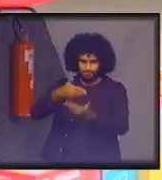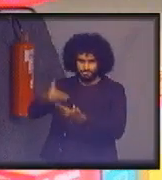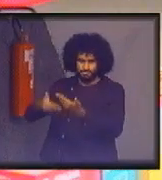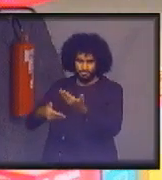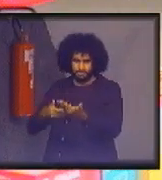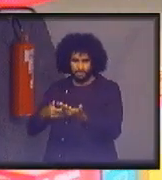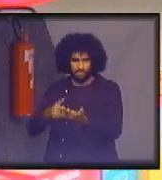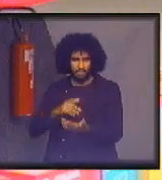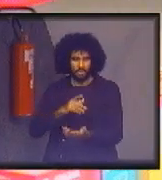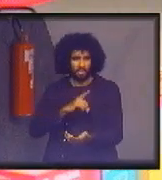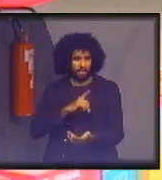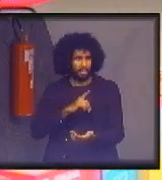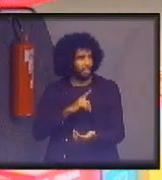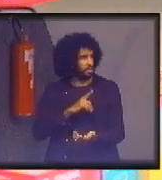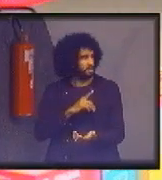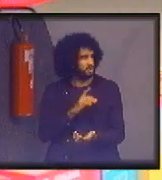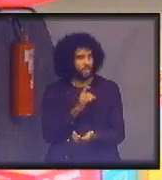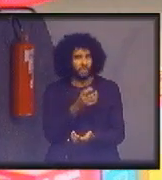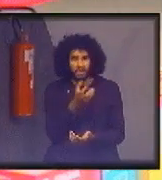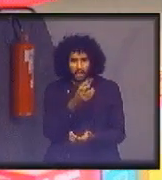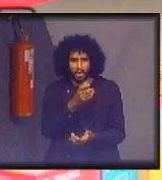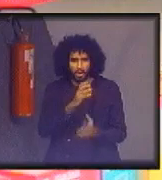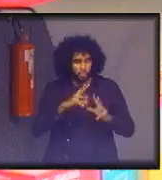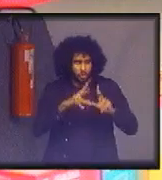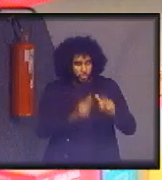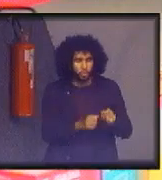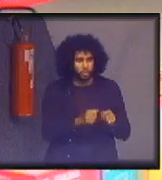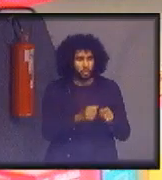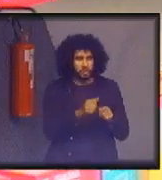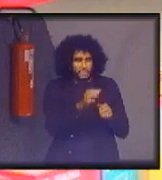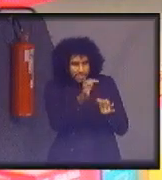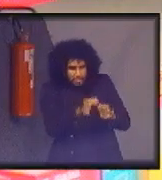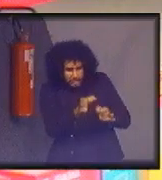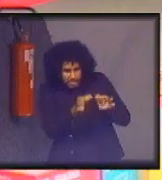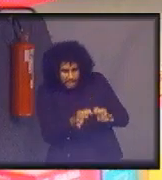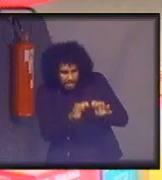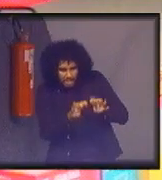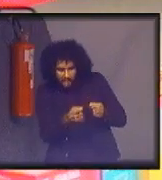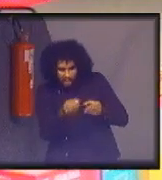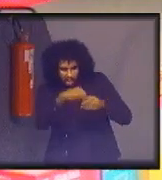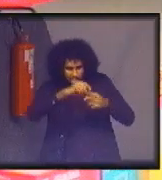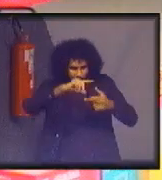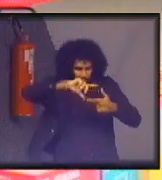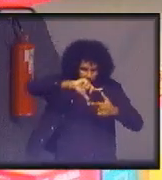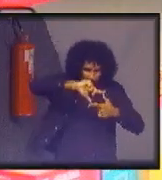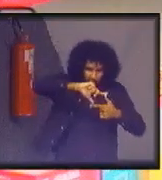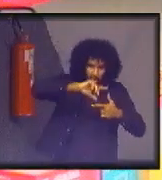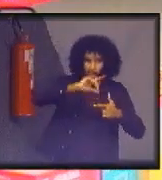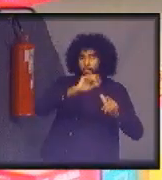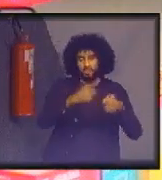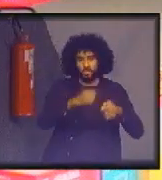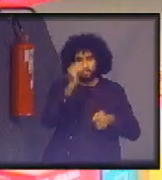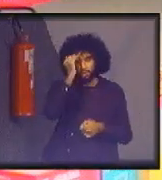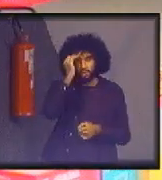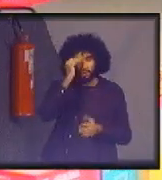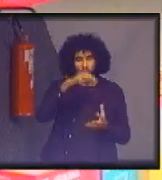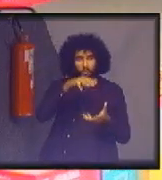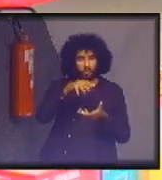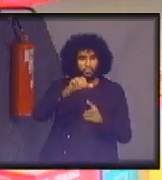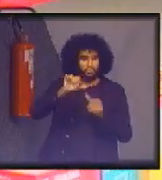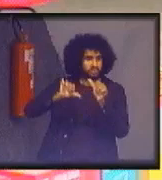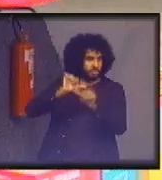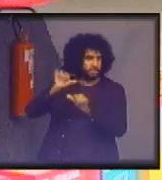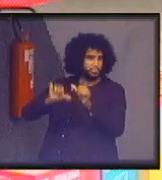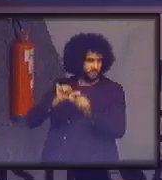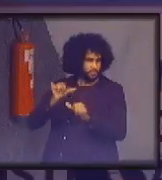disciplinares de querer que tudo funcione certinho dentro de uma caixinha e passem a entender o mundo de que forma inter